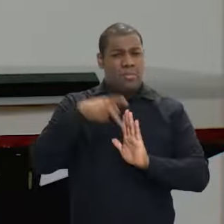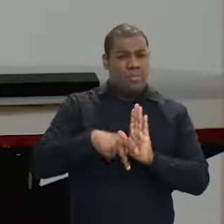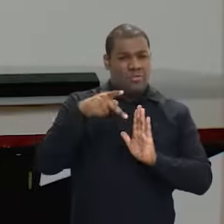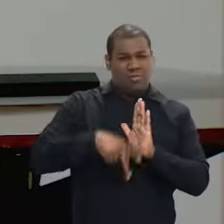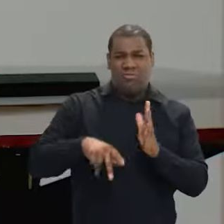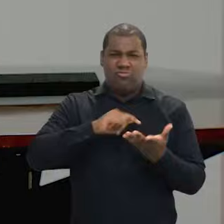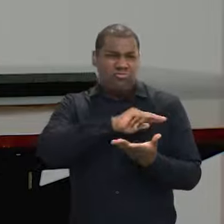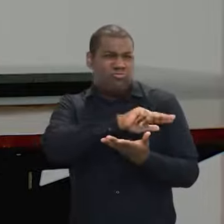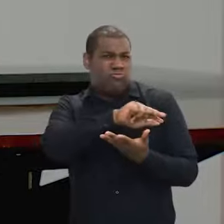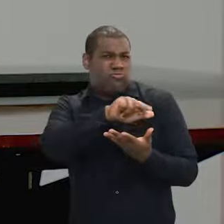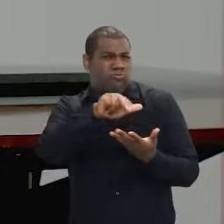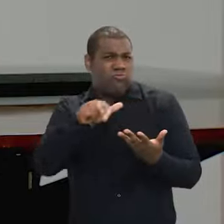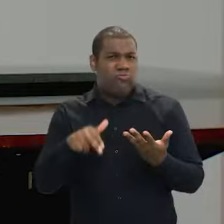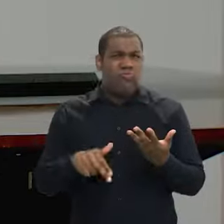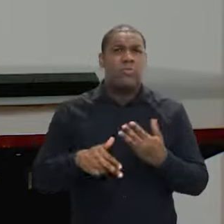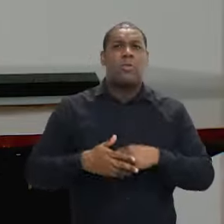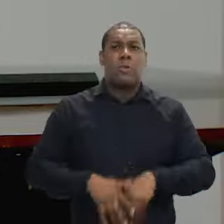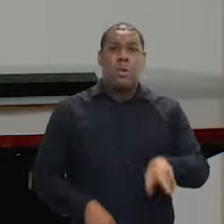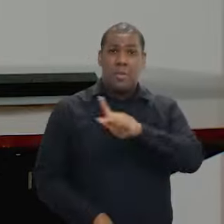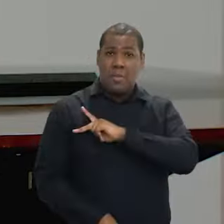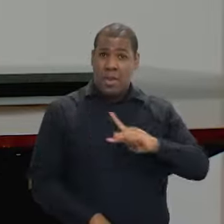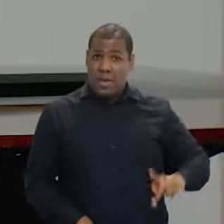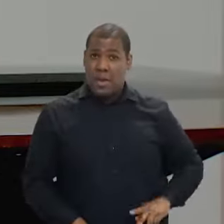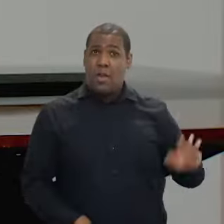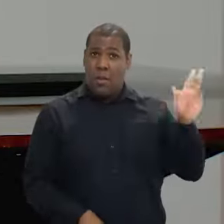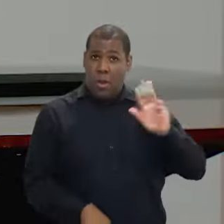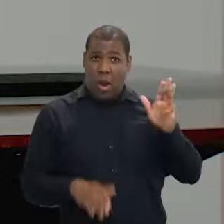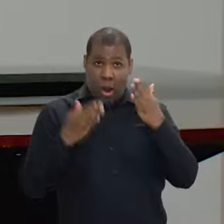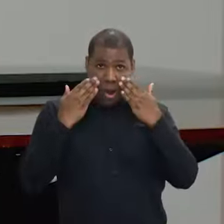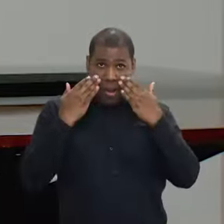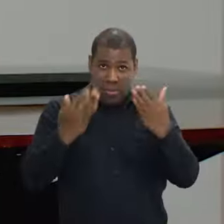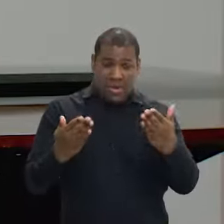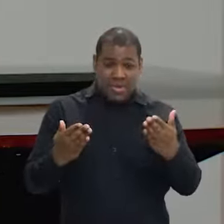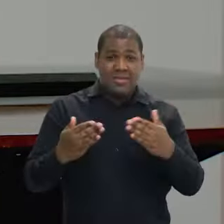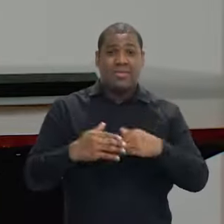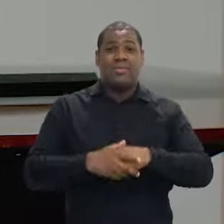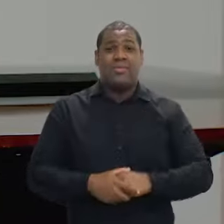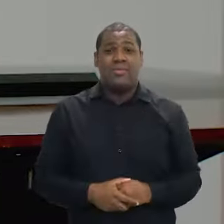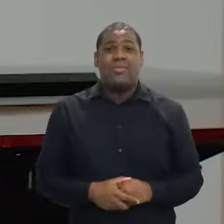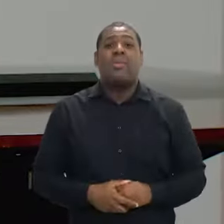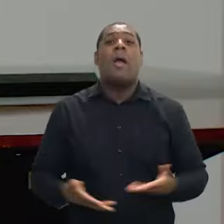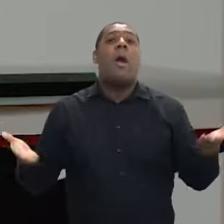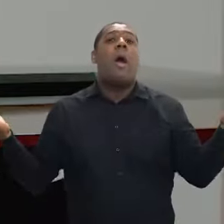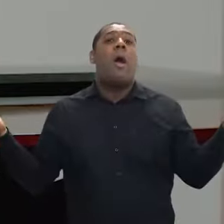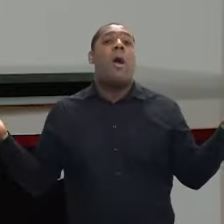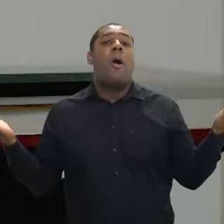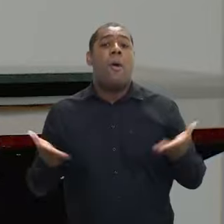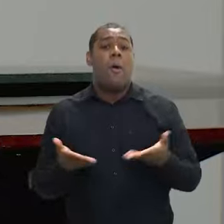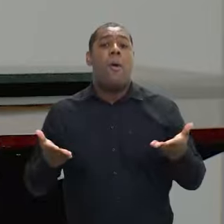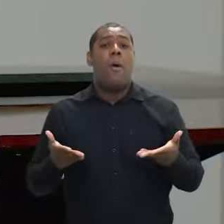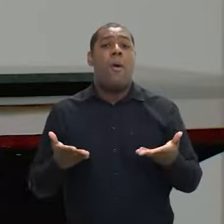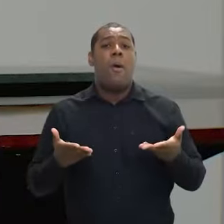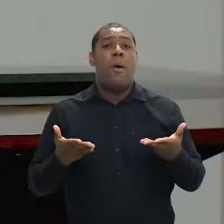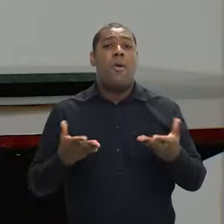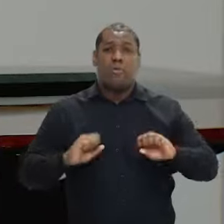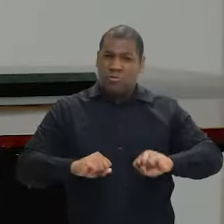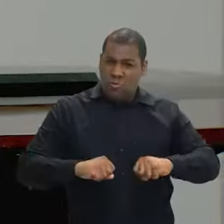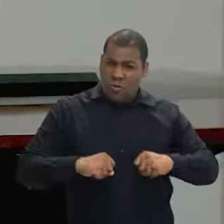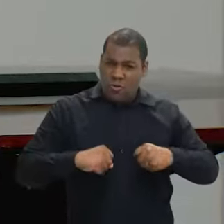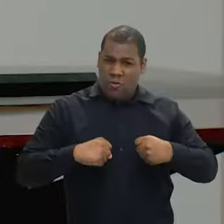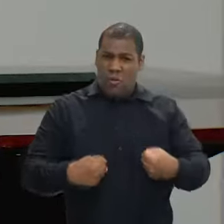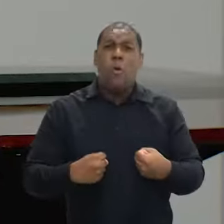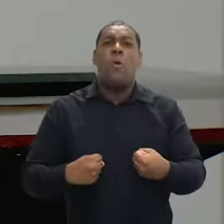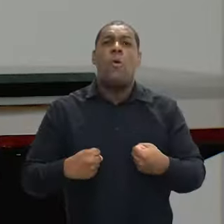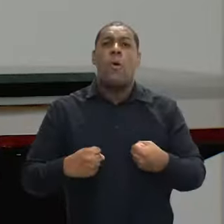muitos planos e projetos que foram lançados pelo presidente Lula e que agora nós estamos nessa fase de execução